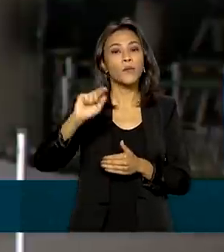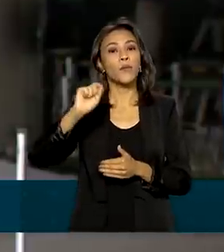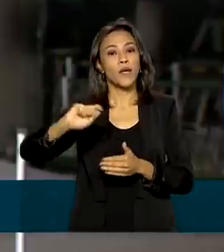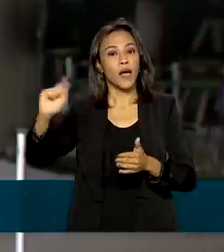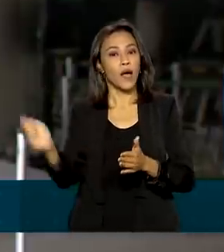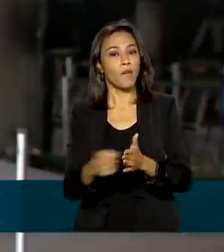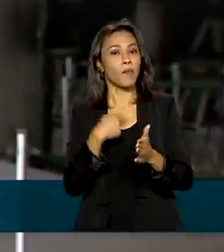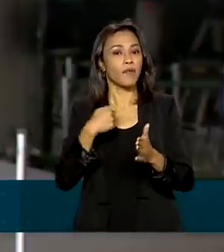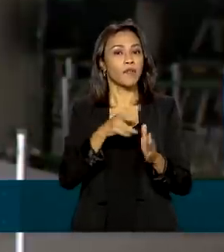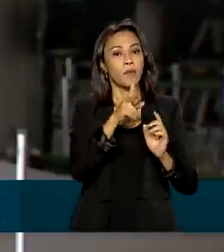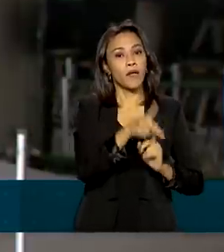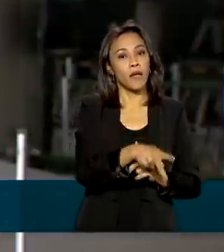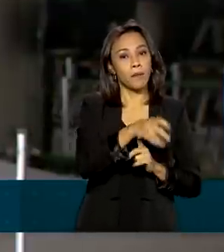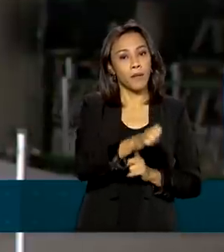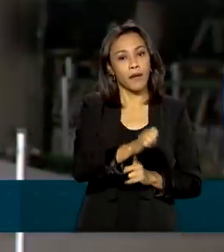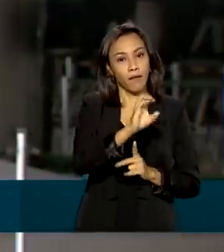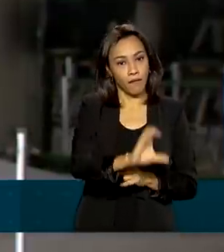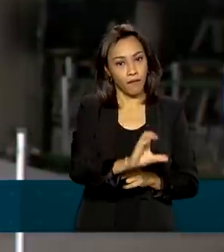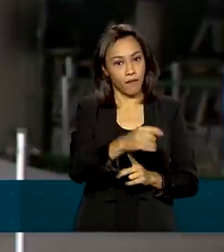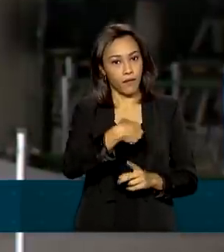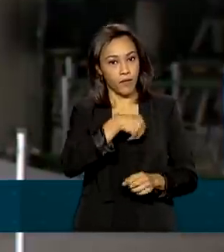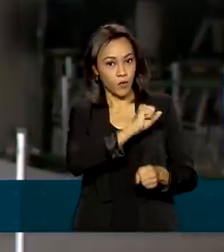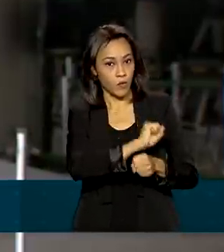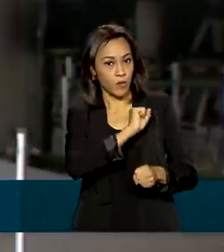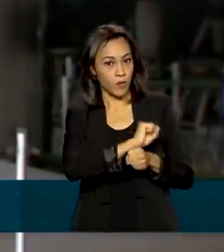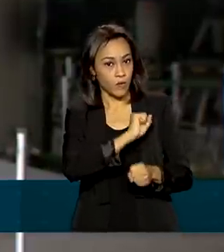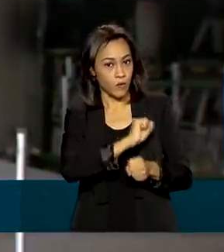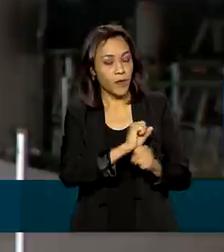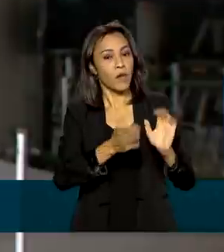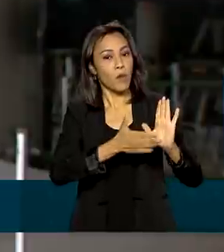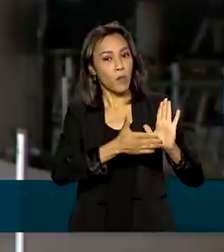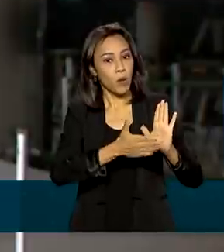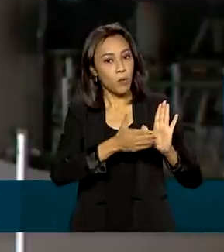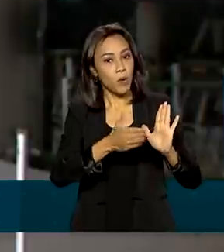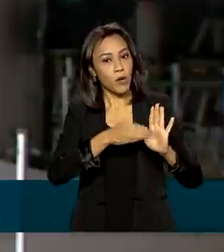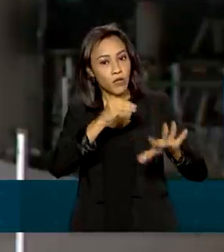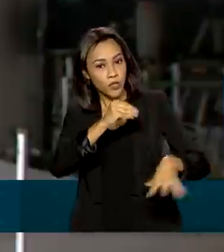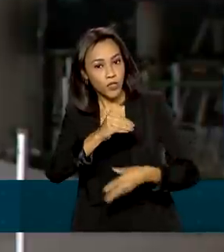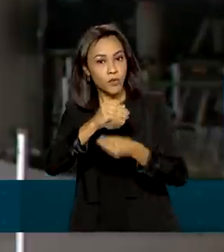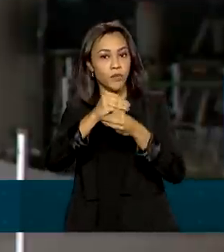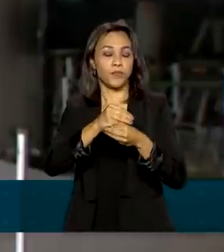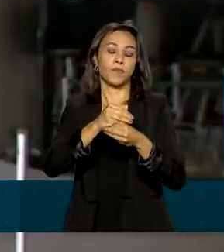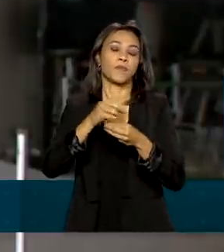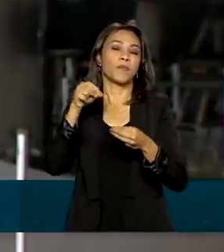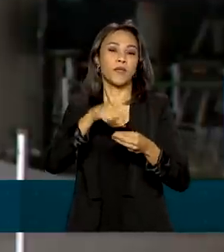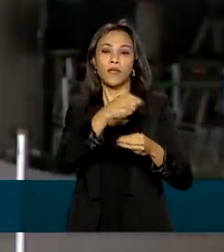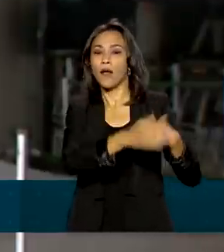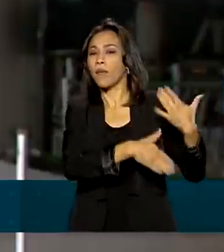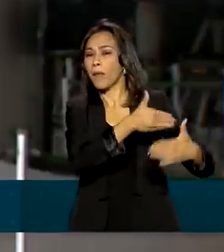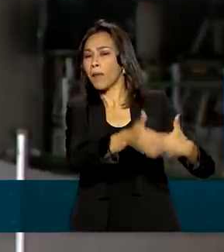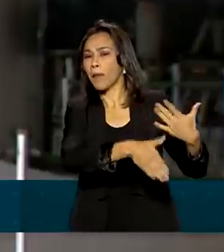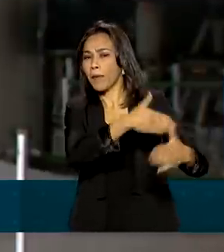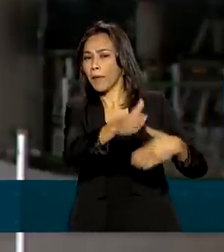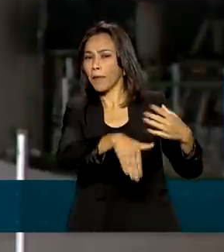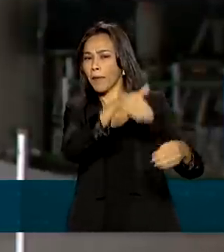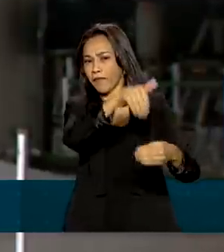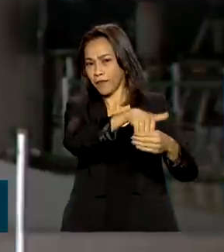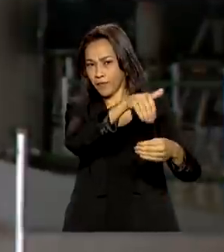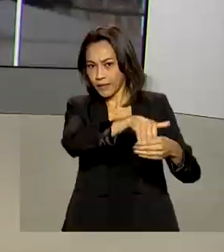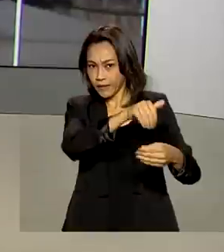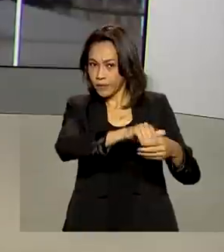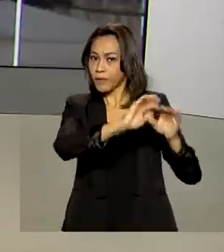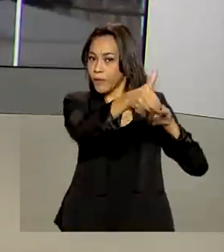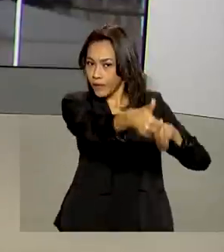da PEC dos Precatórios, que é aí a proposta de emenda à Constituição que tramita no Congresso Nacional. Renata?